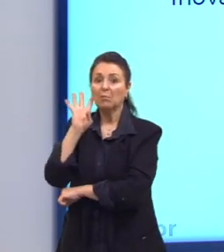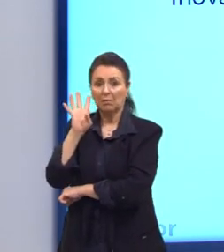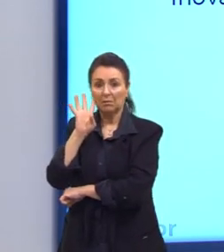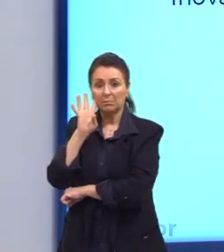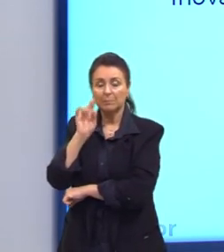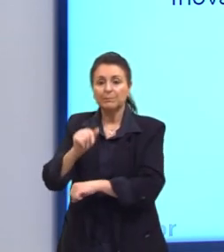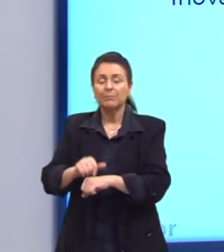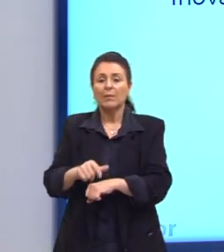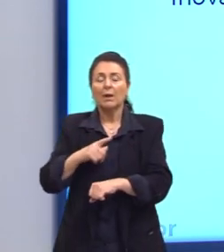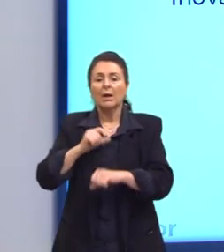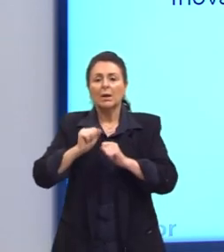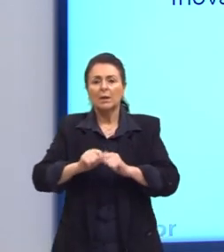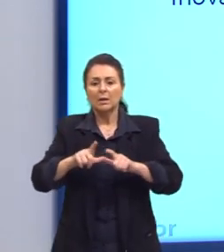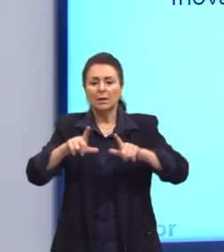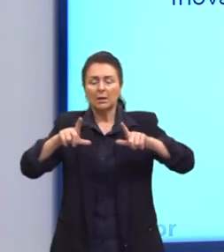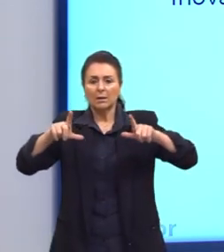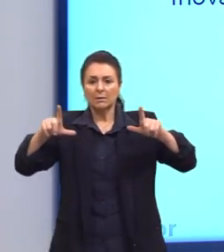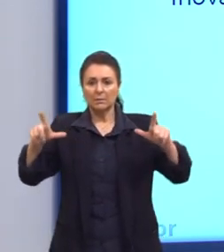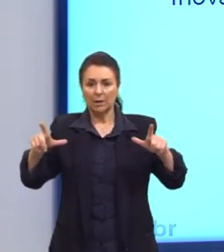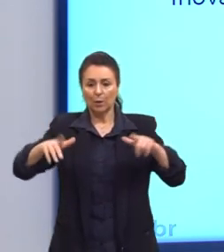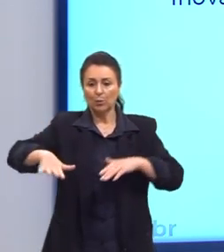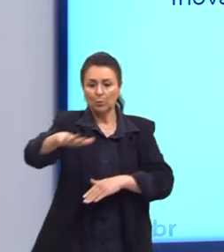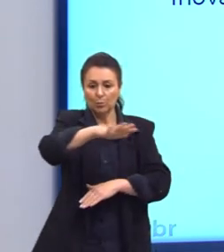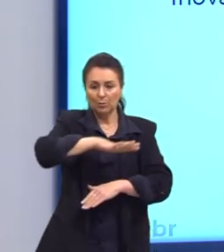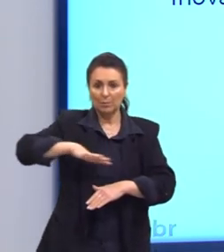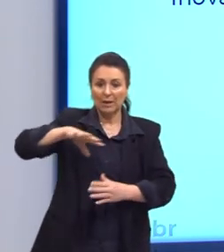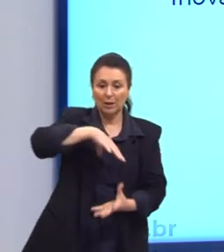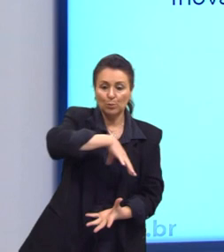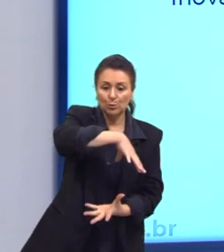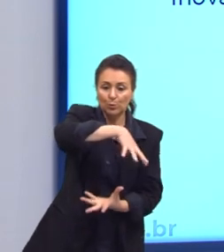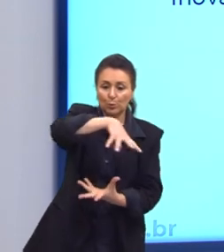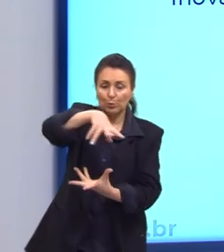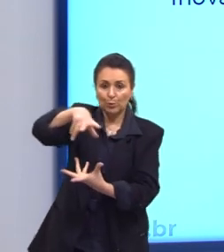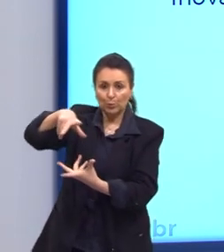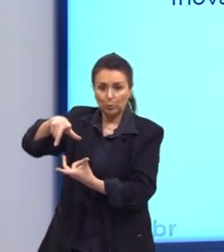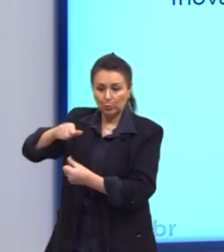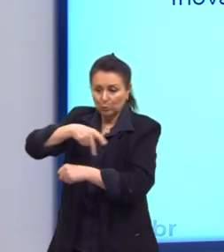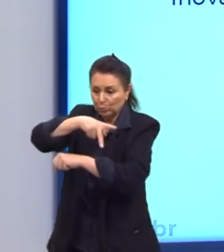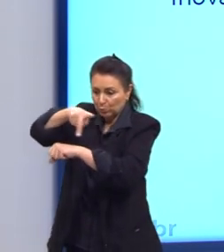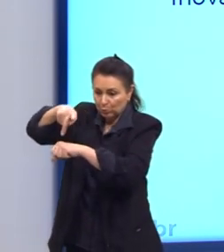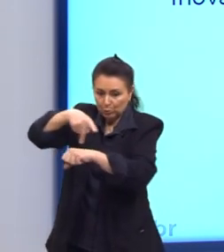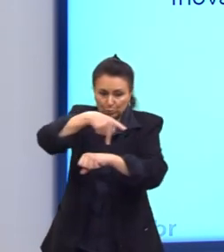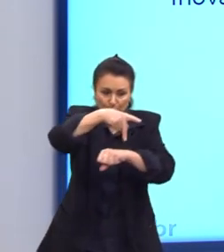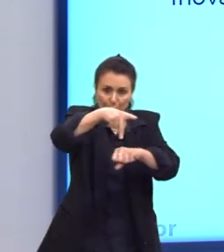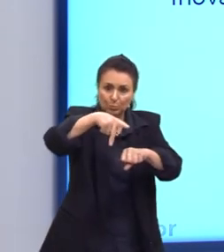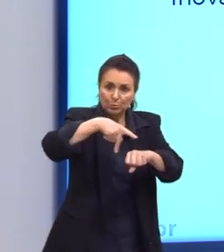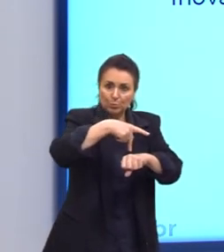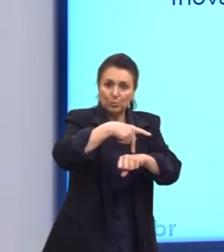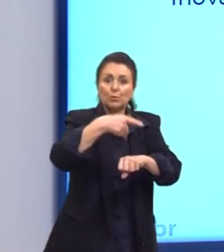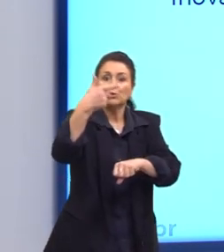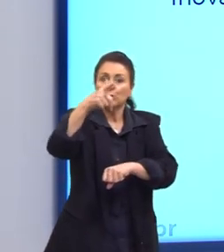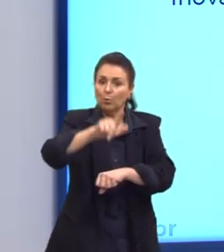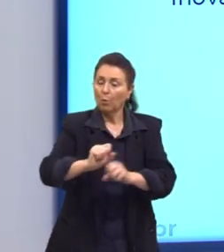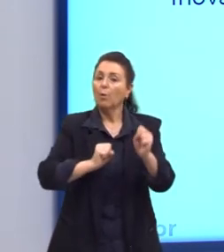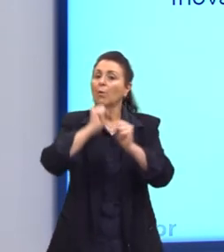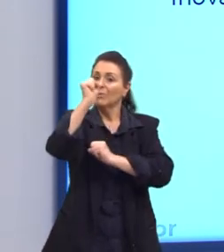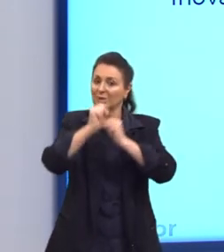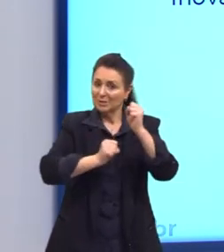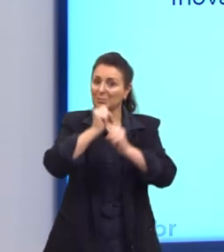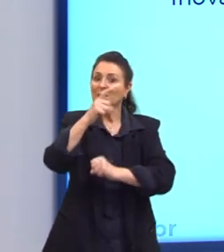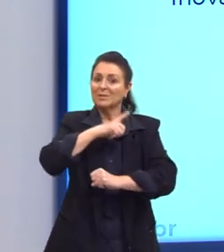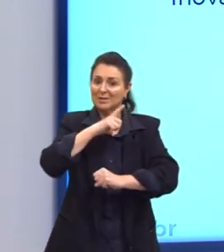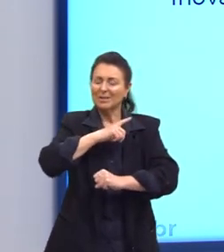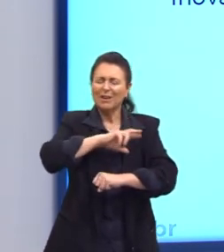Ampliação do alcance dos mercados internacionais. Aí favoreceu, novamente, as transnacionais, as grandes empresas.